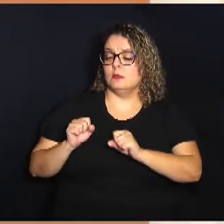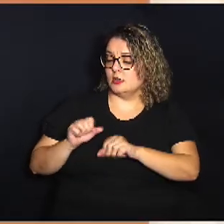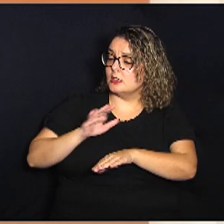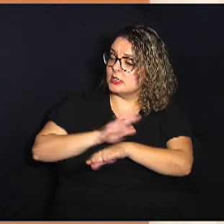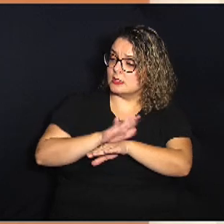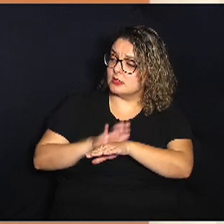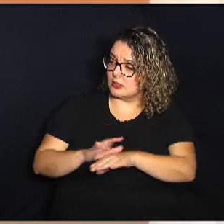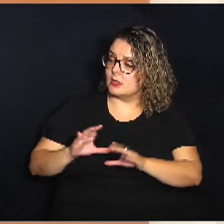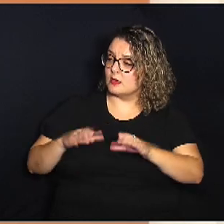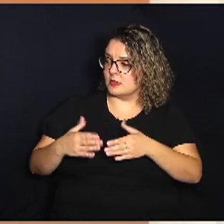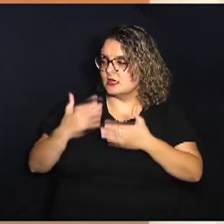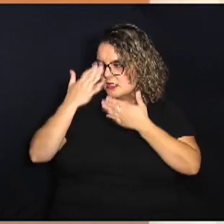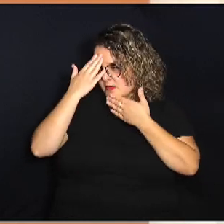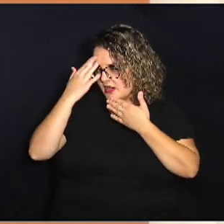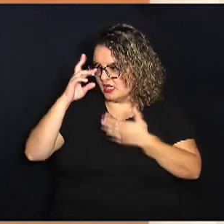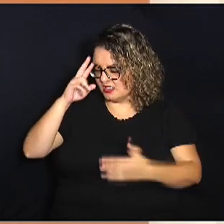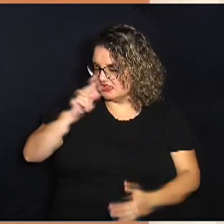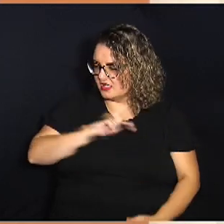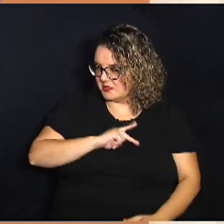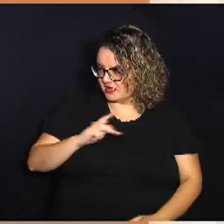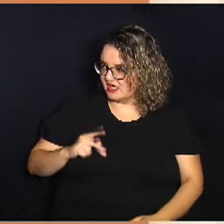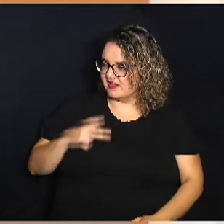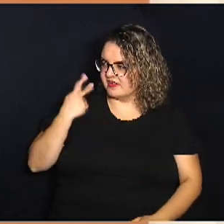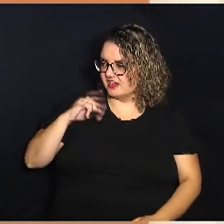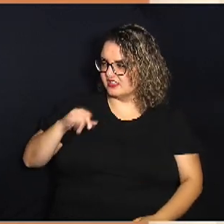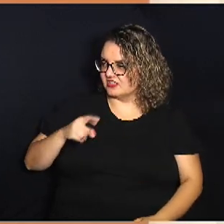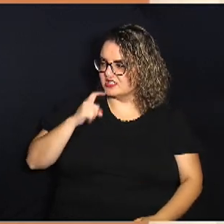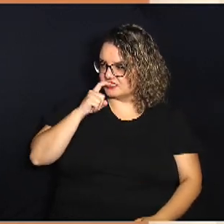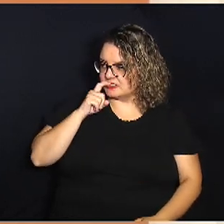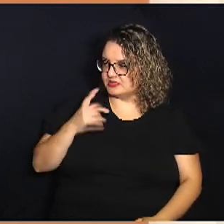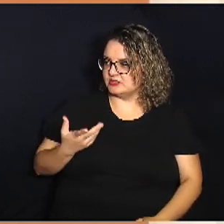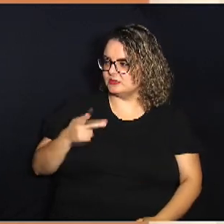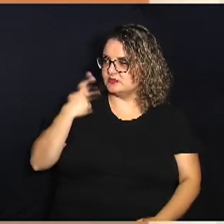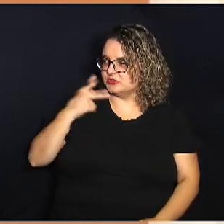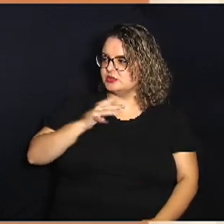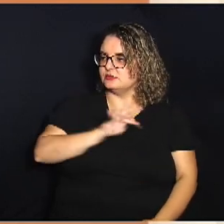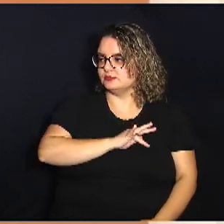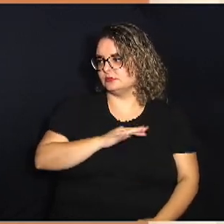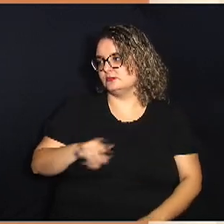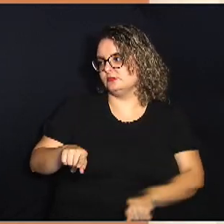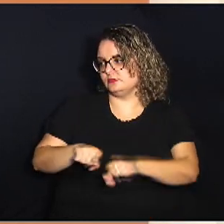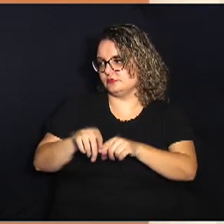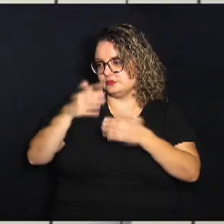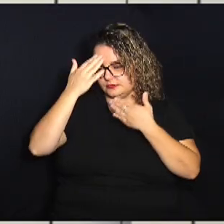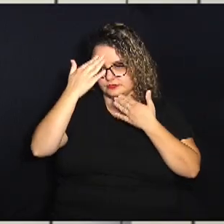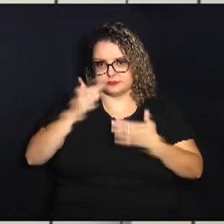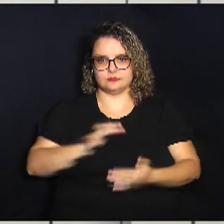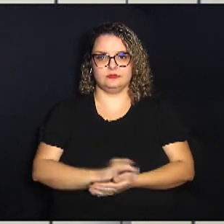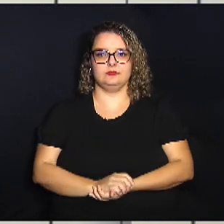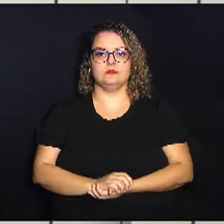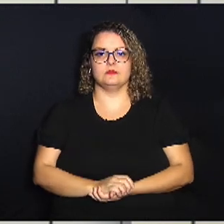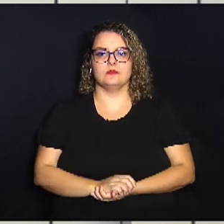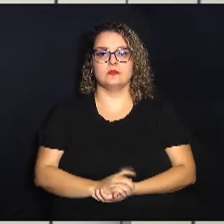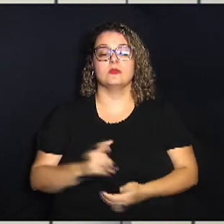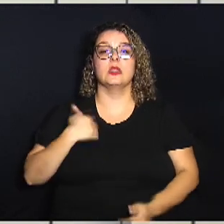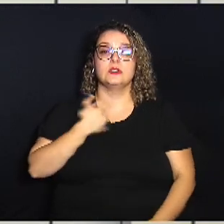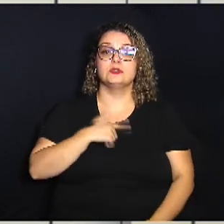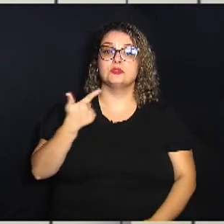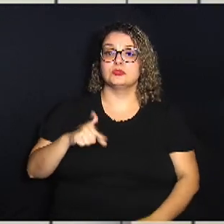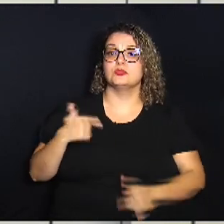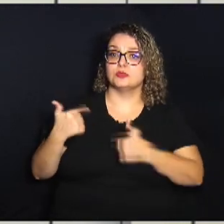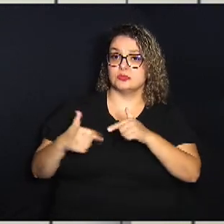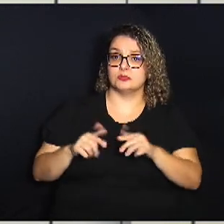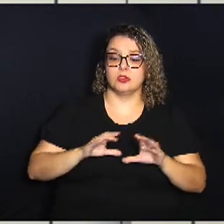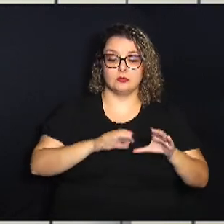com a comissão obrigado ao senhor presidente vereador Schneider vereador bispo também agradeço bastante a gente segue com o trabalho